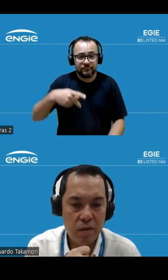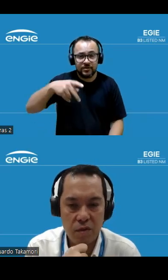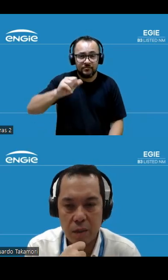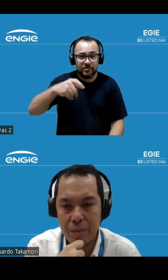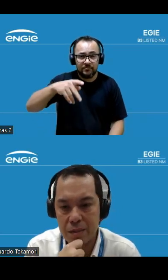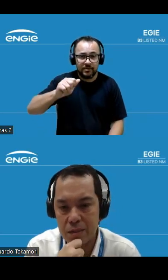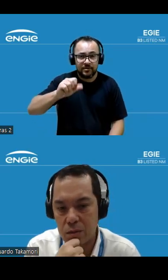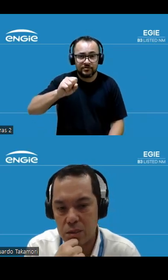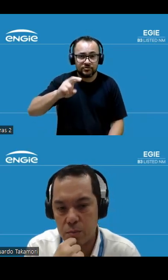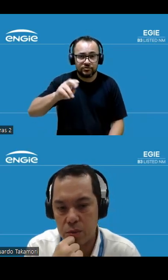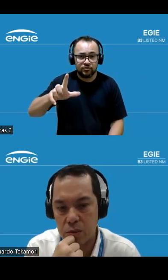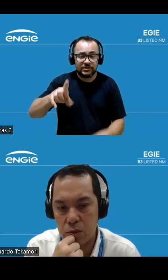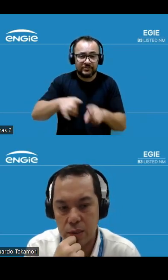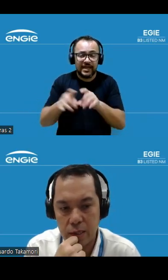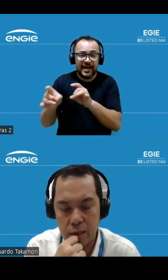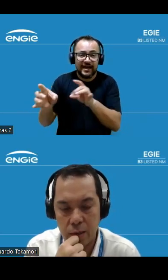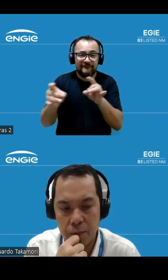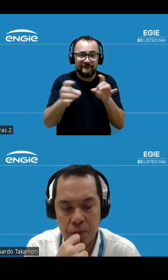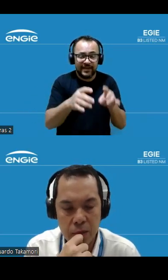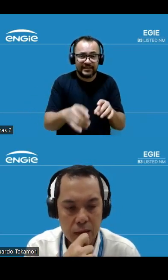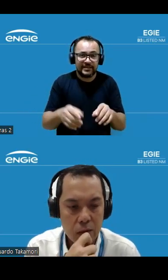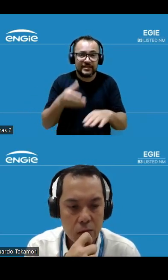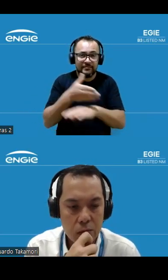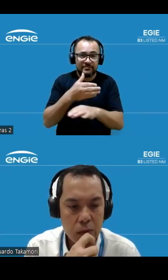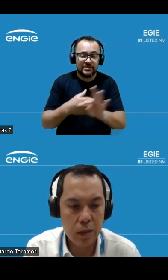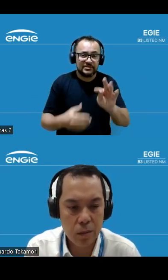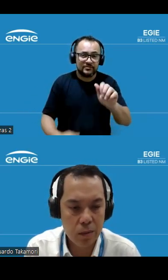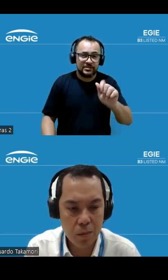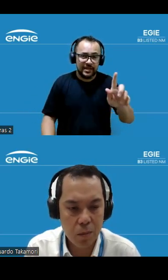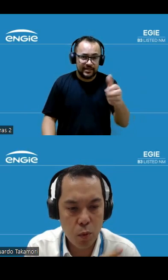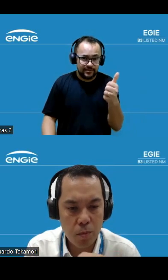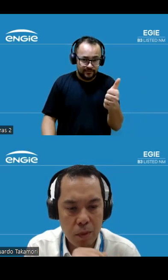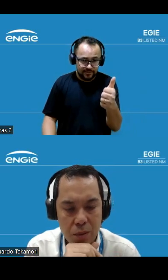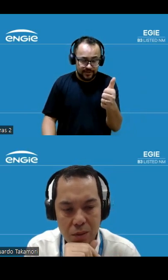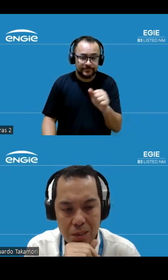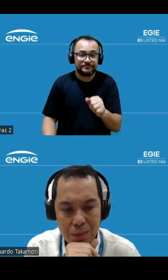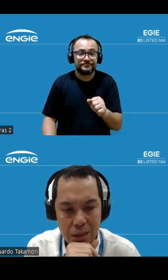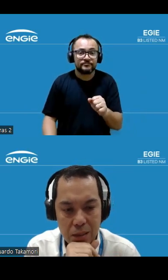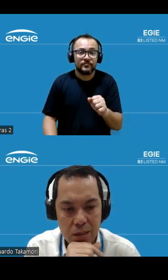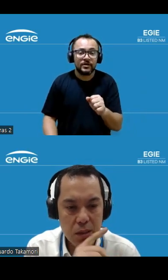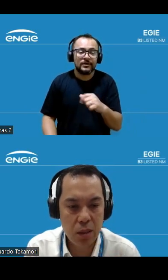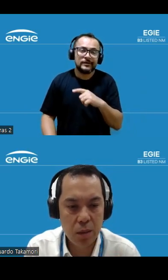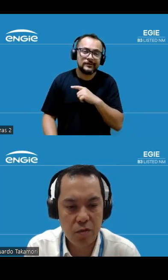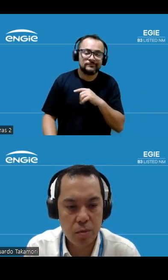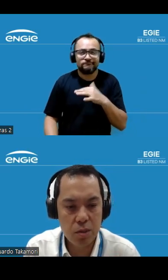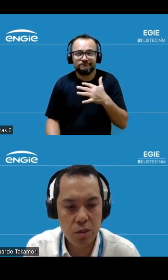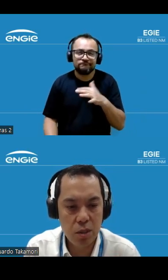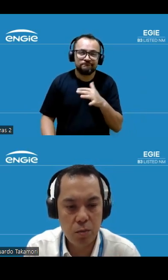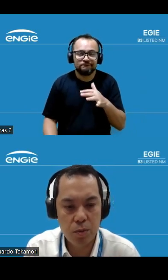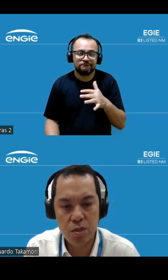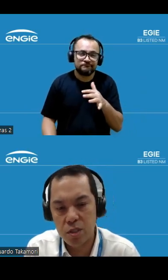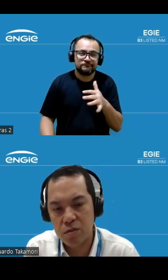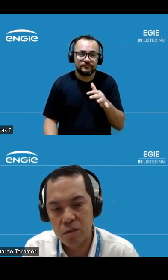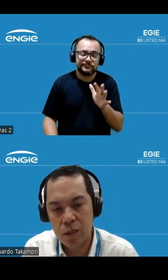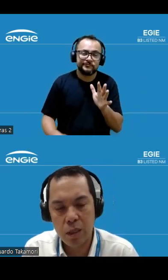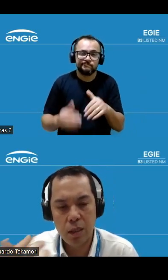da venda parcial da nossa posição de TAG. Então, tem um pouco, mais ou menos, a mesma grandeza aqui, a performance de